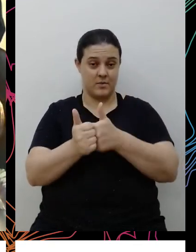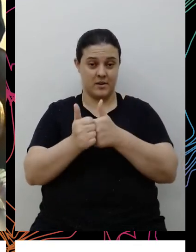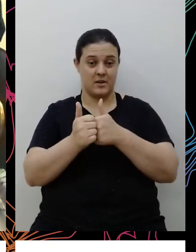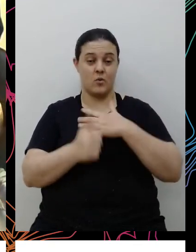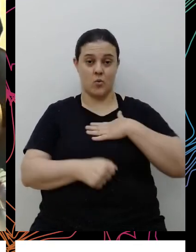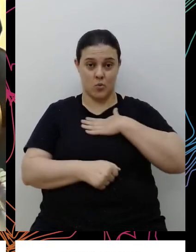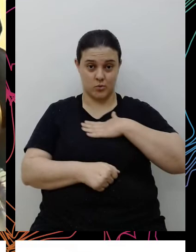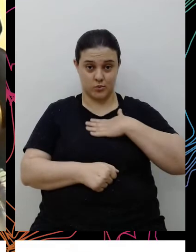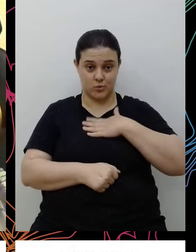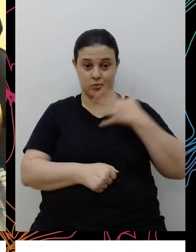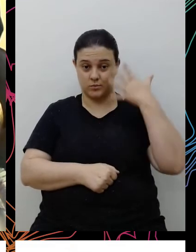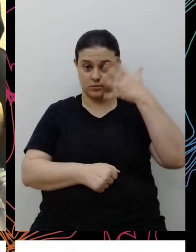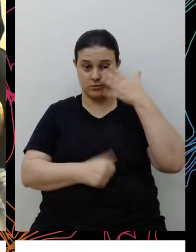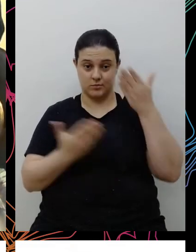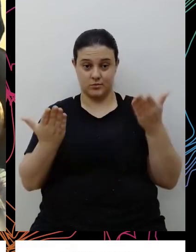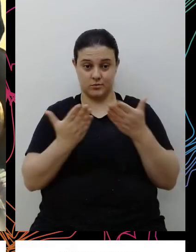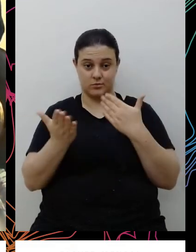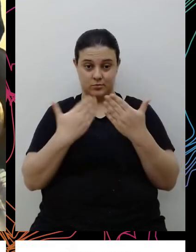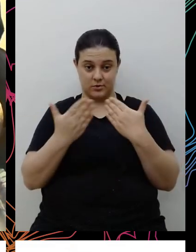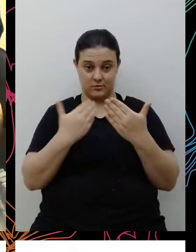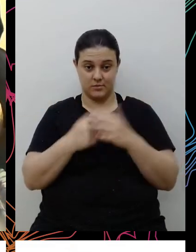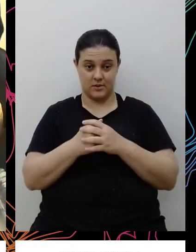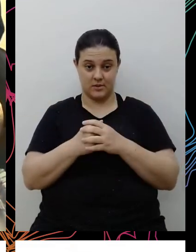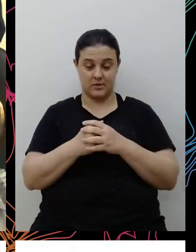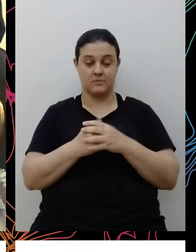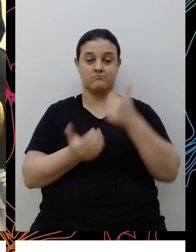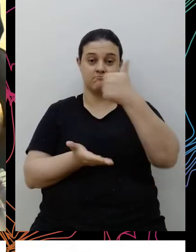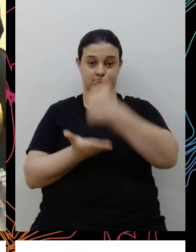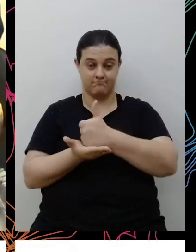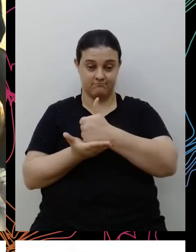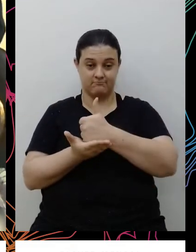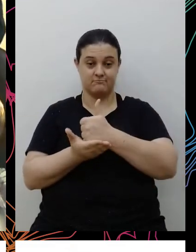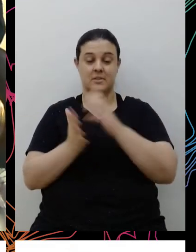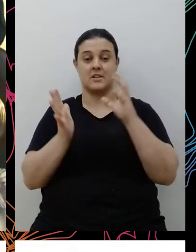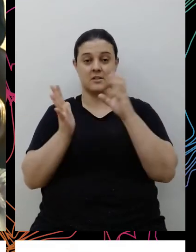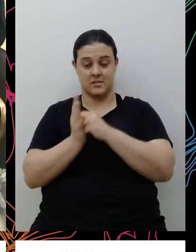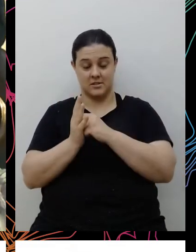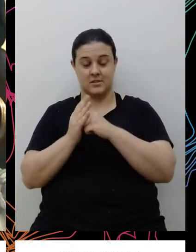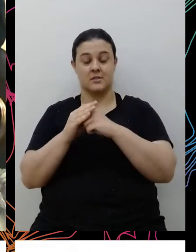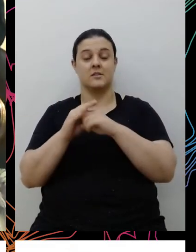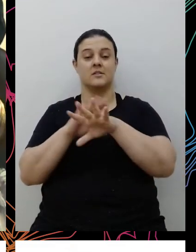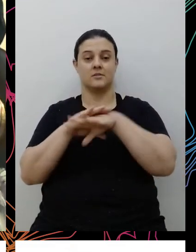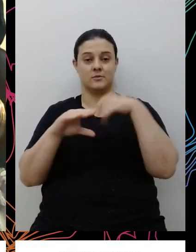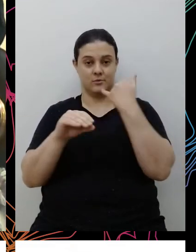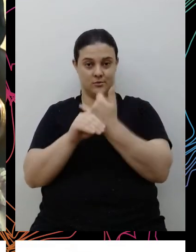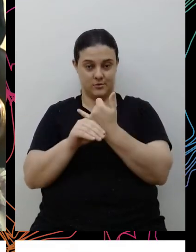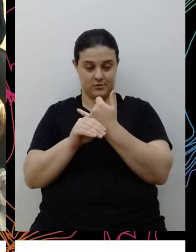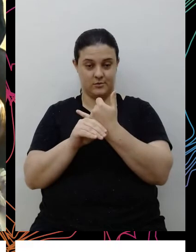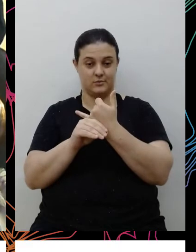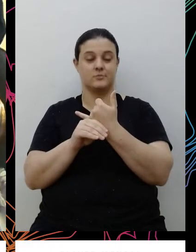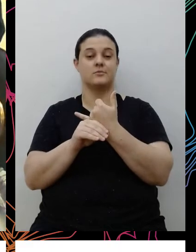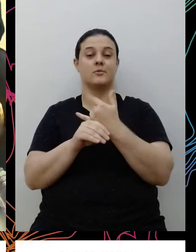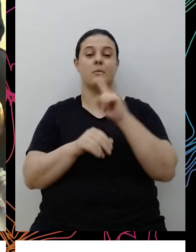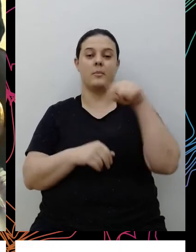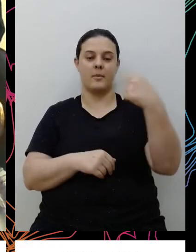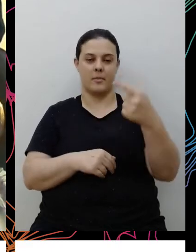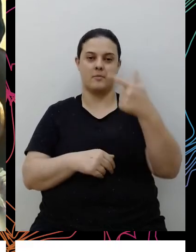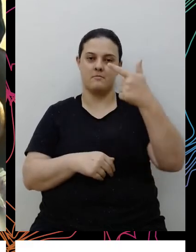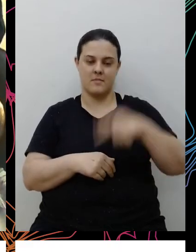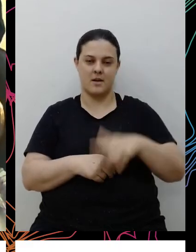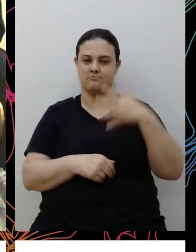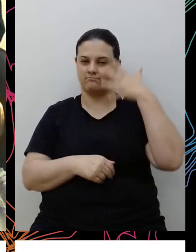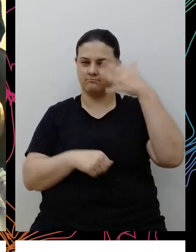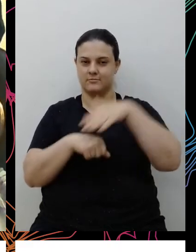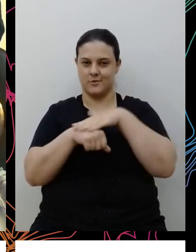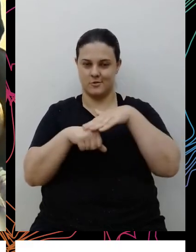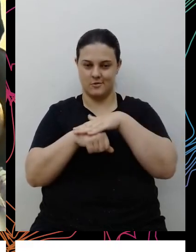desse bate-papo aqui, dá o seu like, deixe o seu comentário, nos siga para próximas conversas